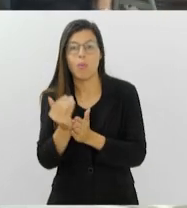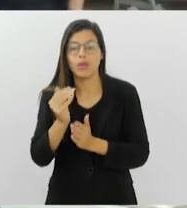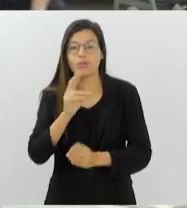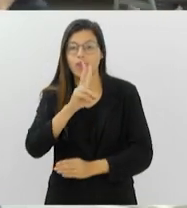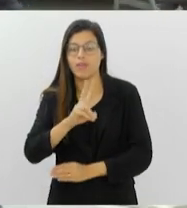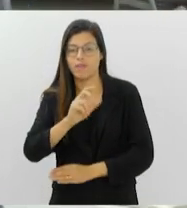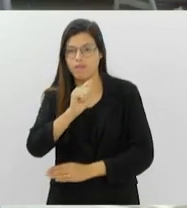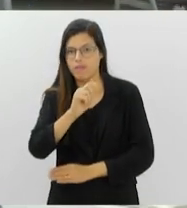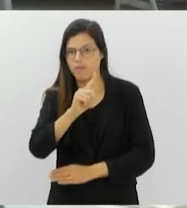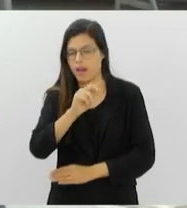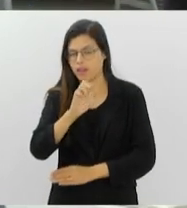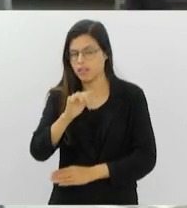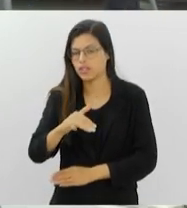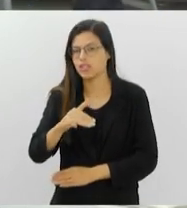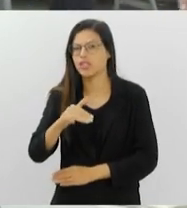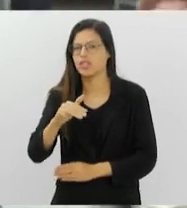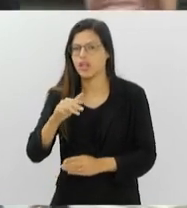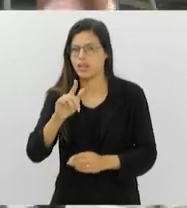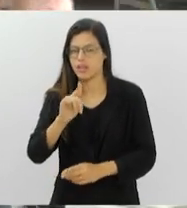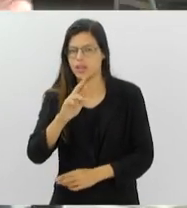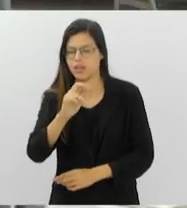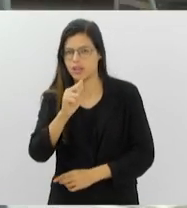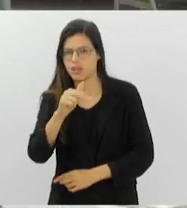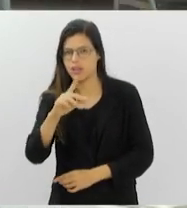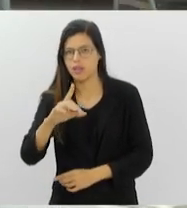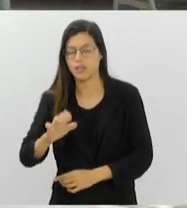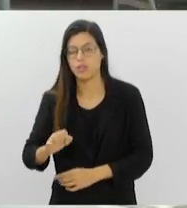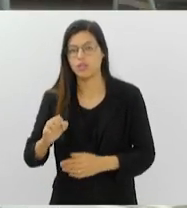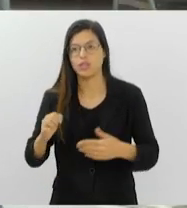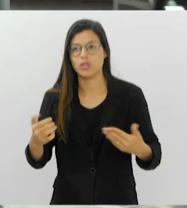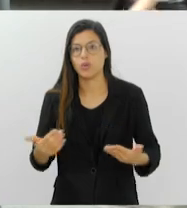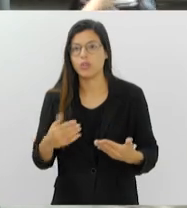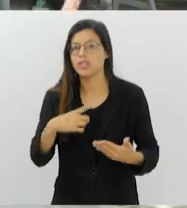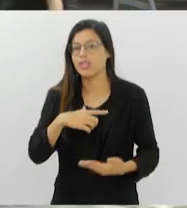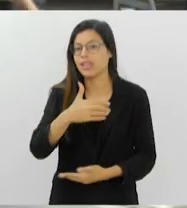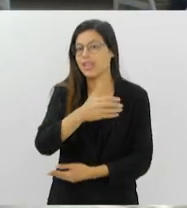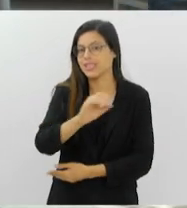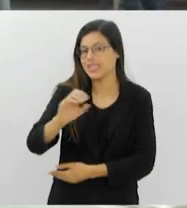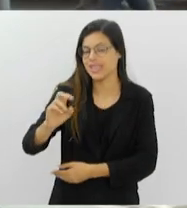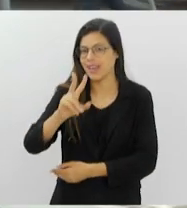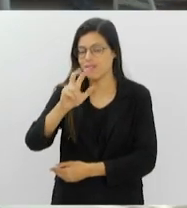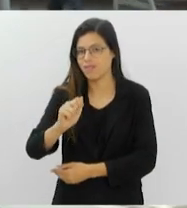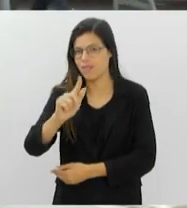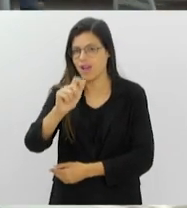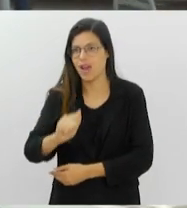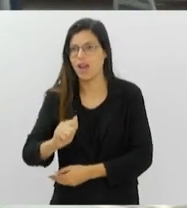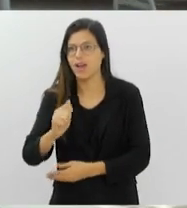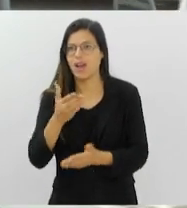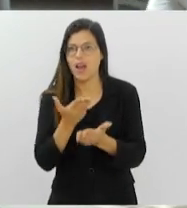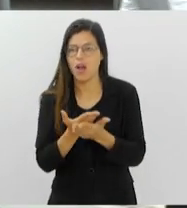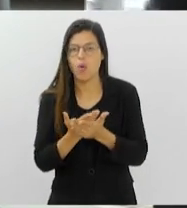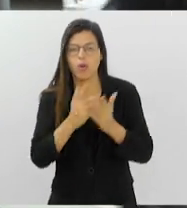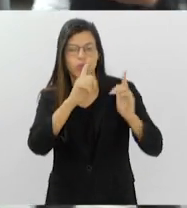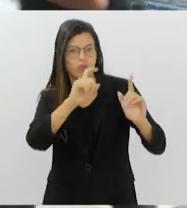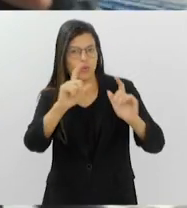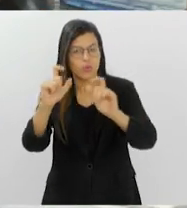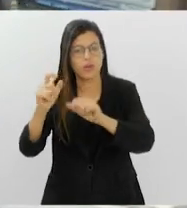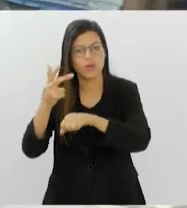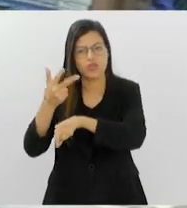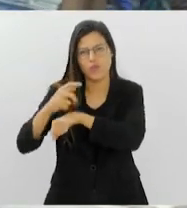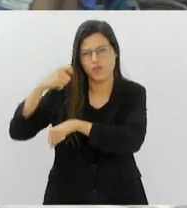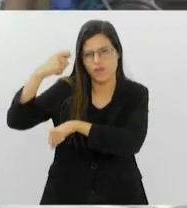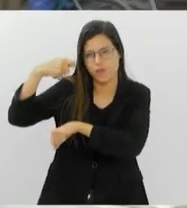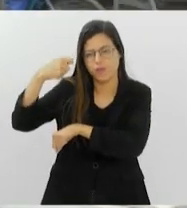hoje é o Projeto Favela Hope, que tá no Morro da Babilônia, com 100 vagas, nas aulas de fotografia e de vídeo,